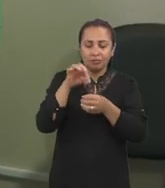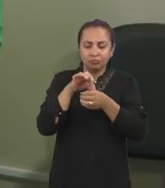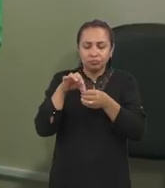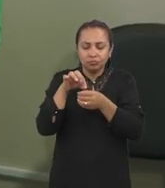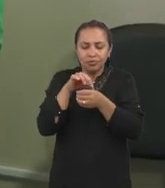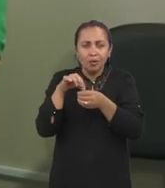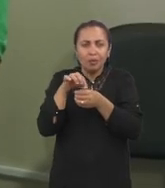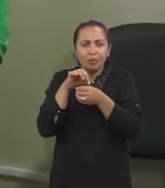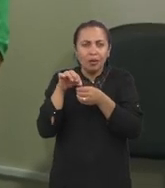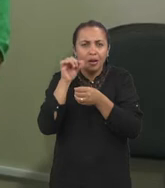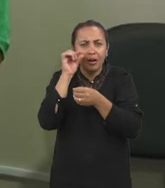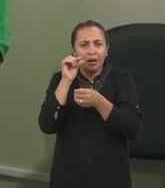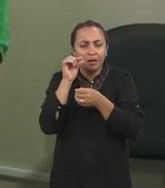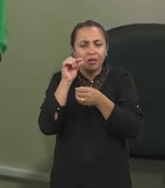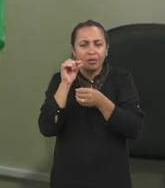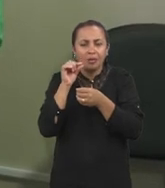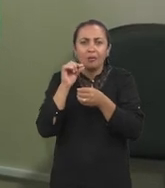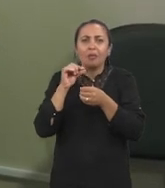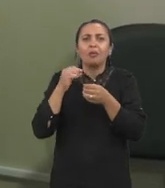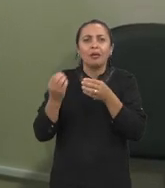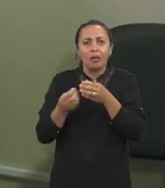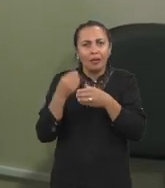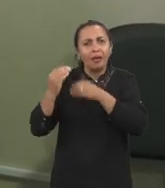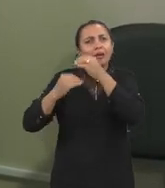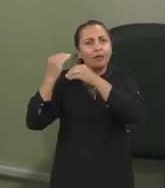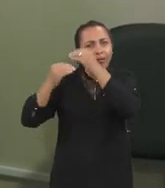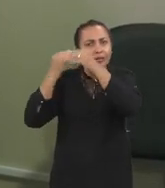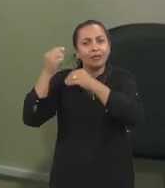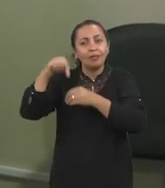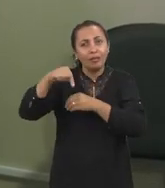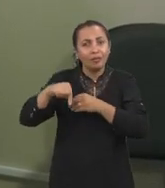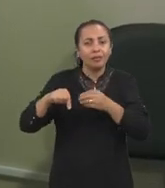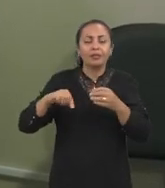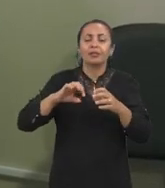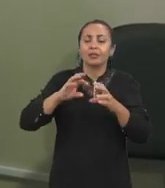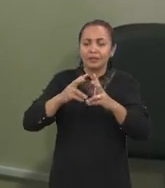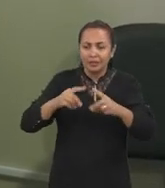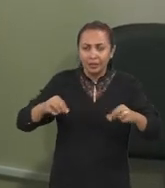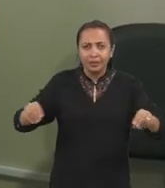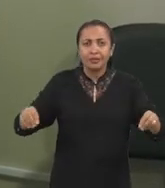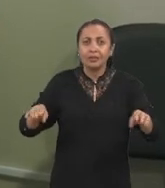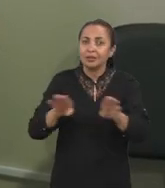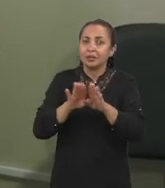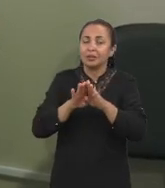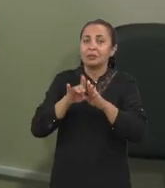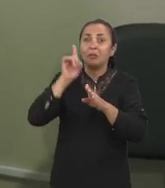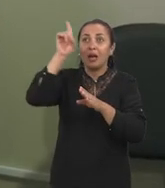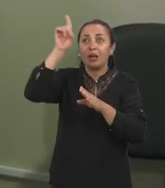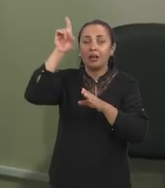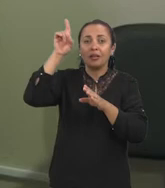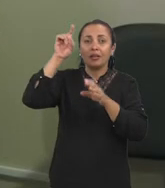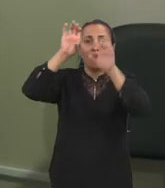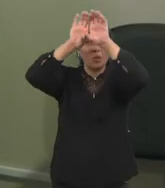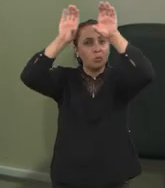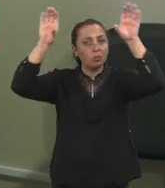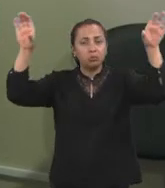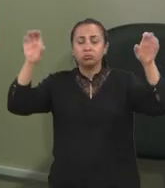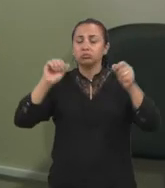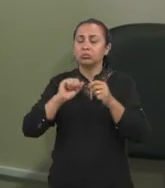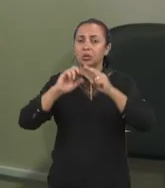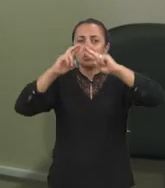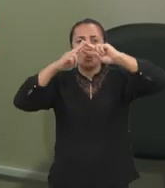conseguiu se replicar tanto na Terra quanto no espaço. Então, foi sequenciado o material genético desse